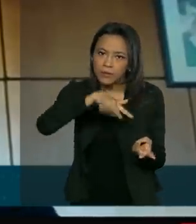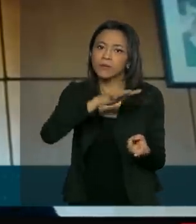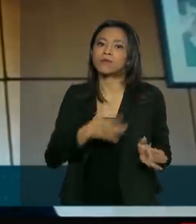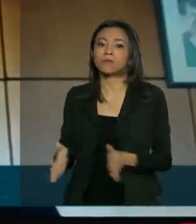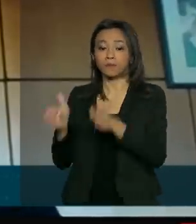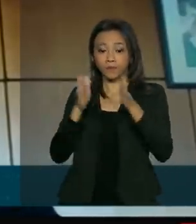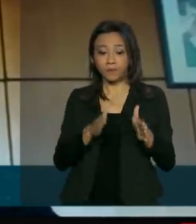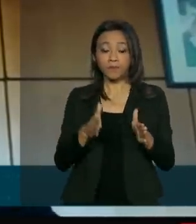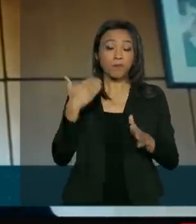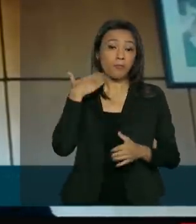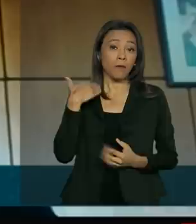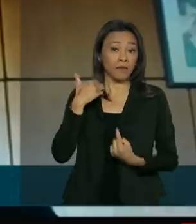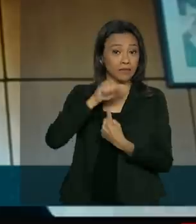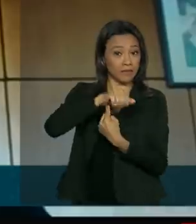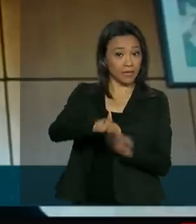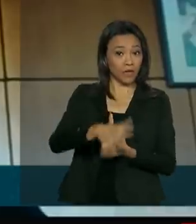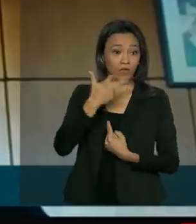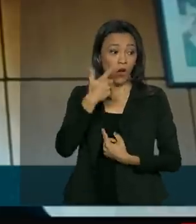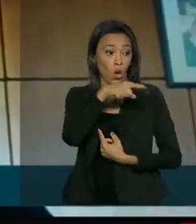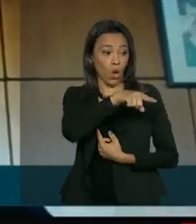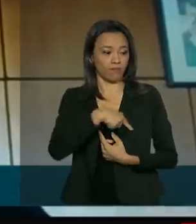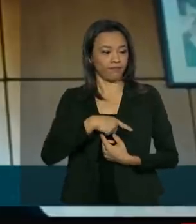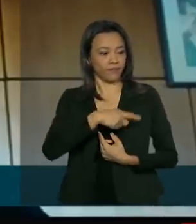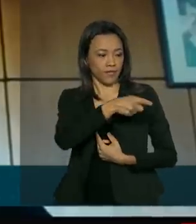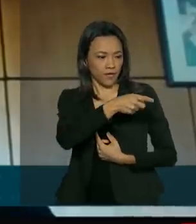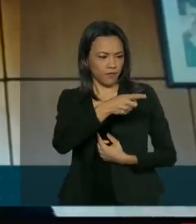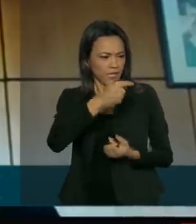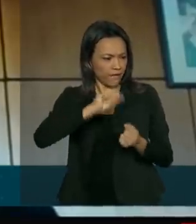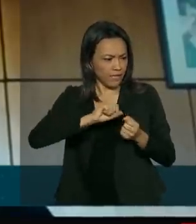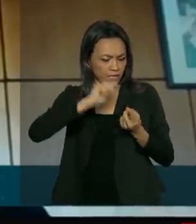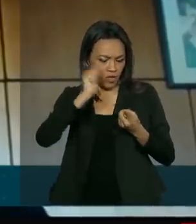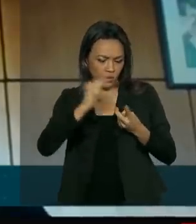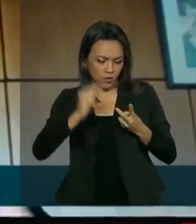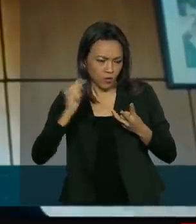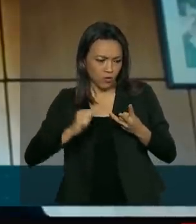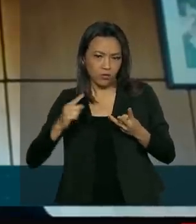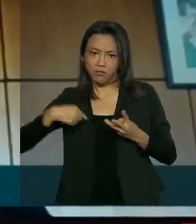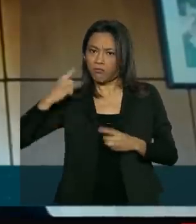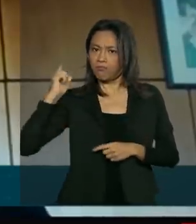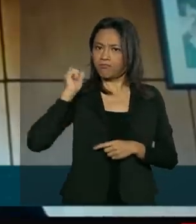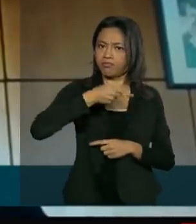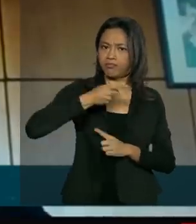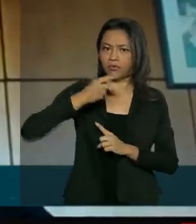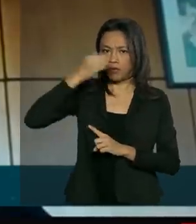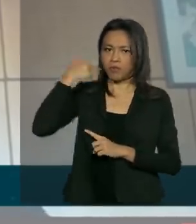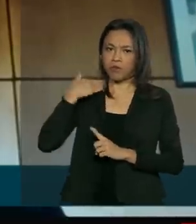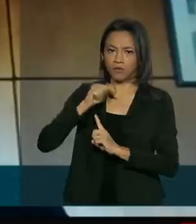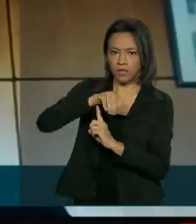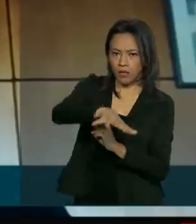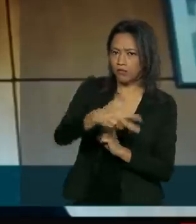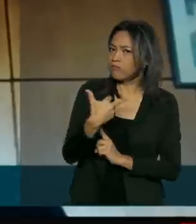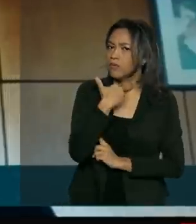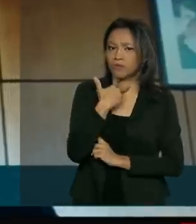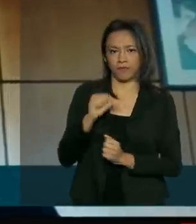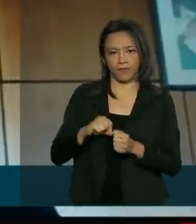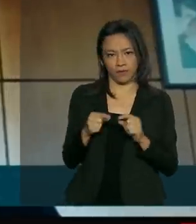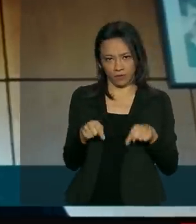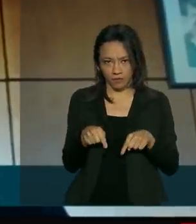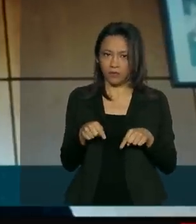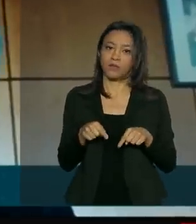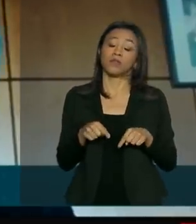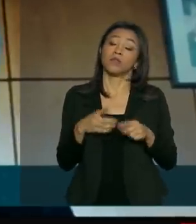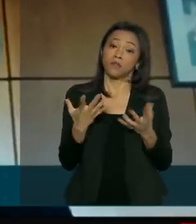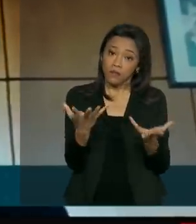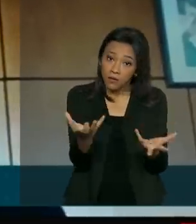no Brasil e o Banco Central não tem como falar para um banco que você tem que fazer crédito A, B ou C. A gente tem como direcionar e como dar liquidez. Queremos que o crédito